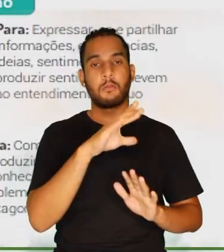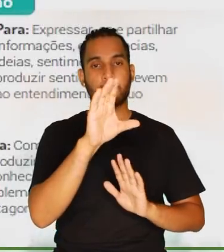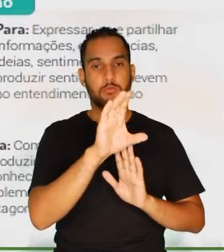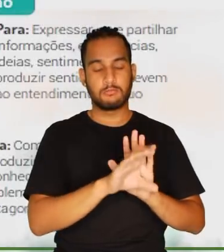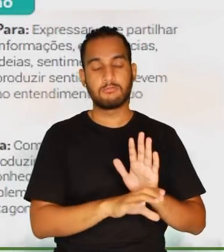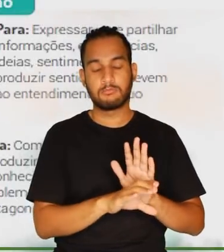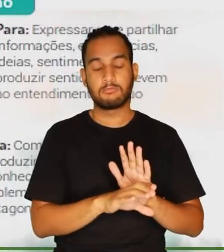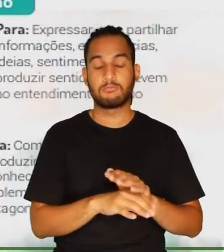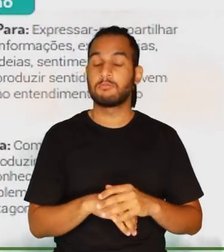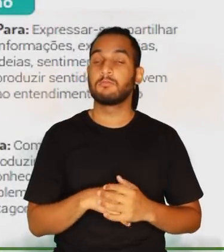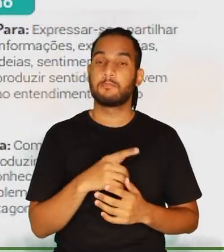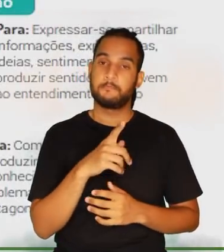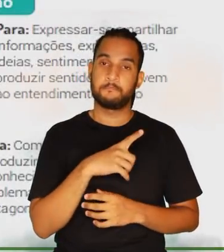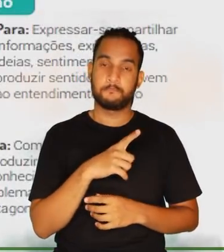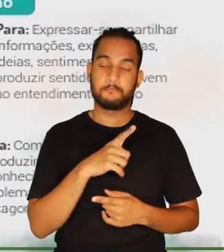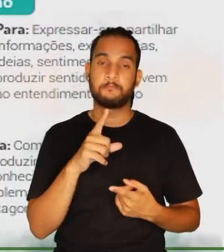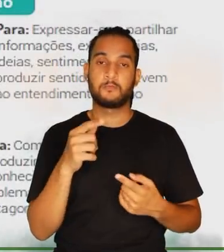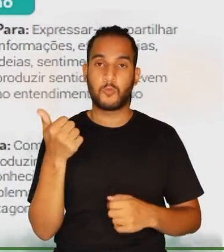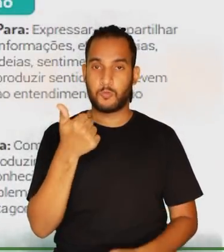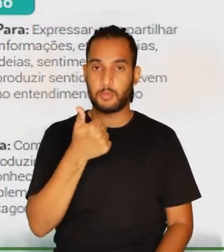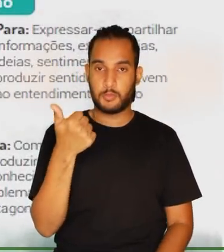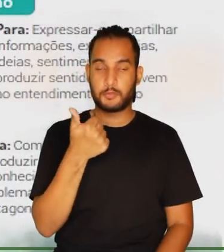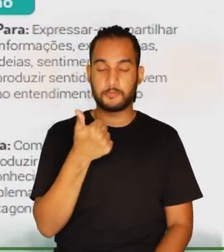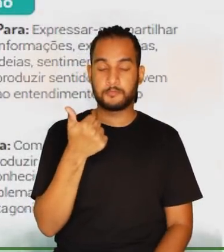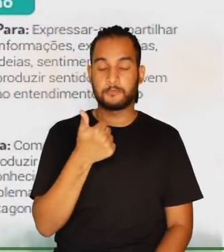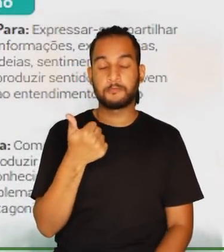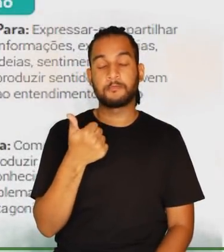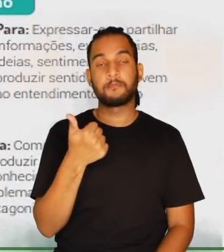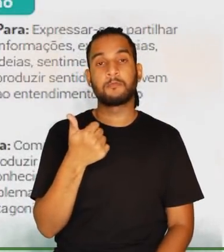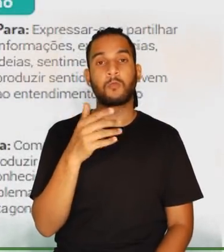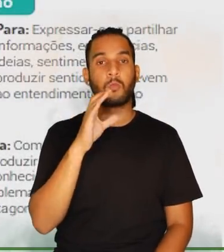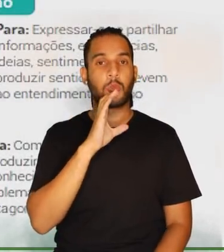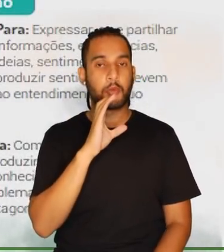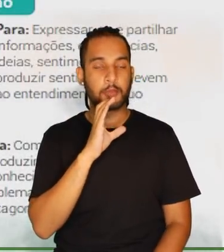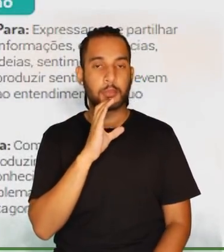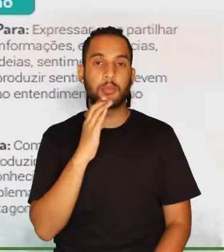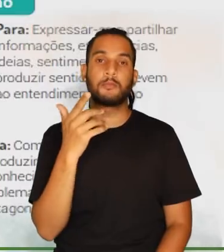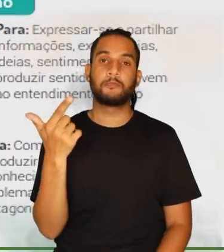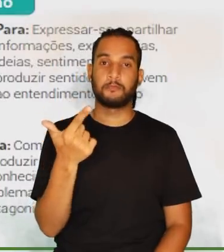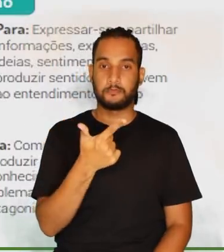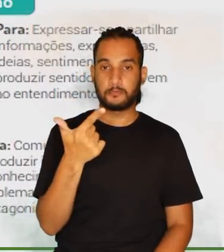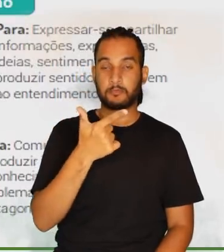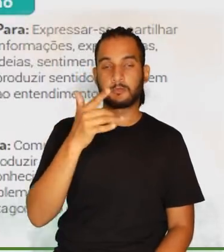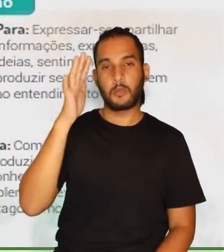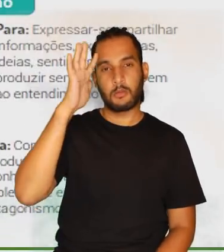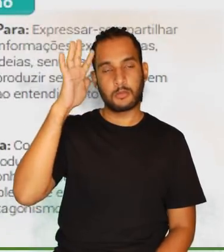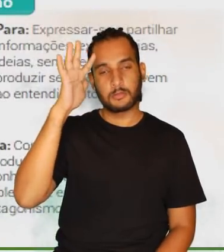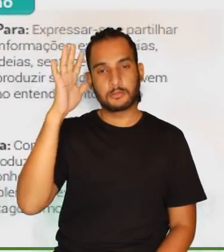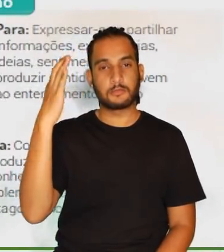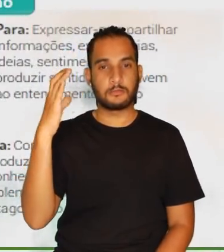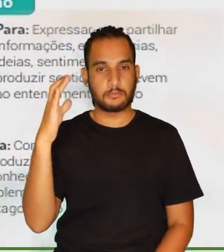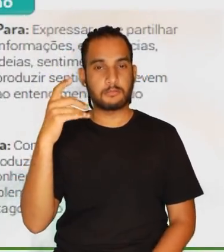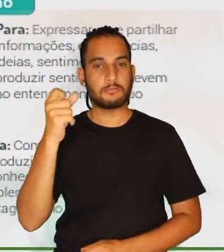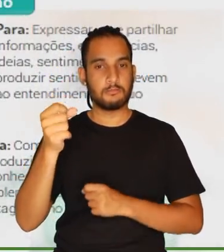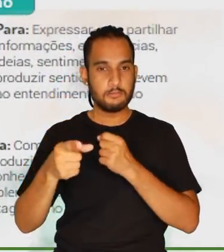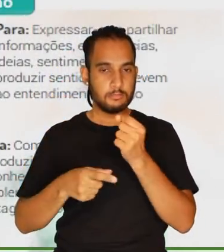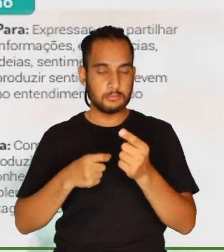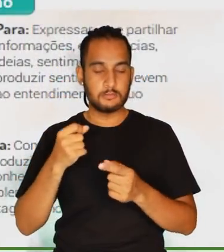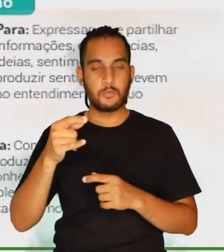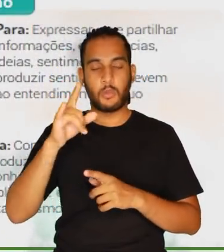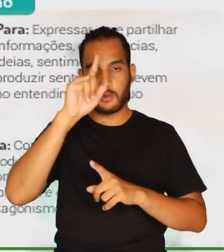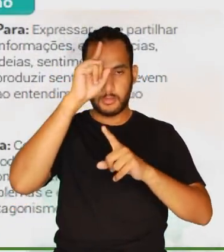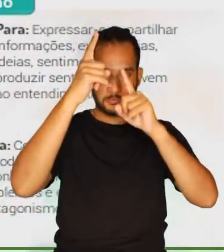curriculares, Então, temos aqui, competência 1, que vai ser sobre conhecimento, a 2, pensamento